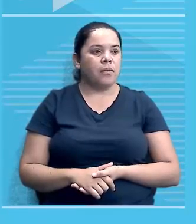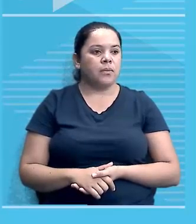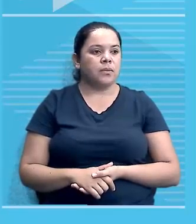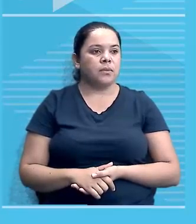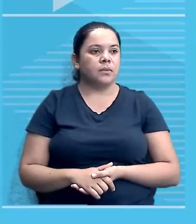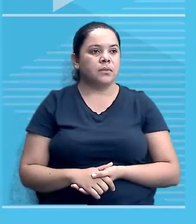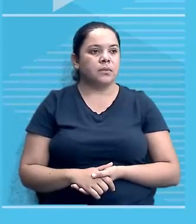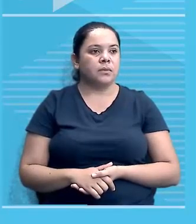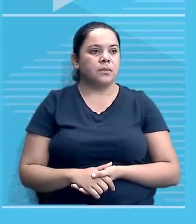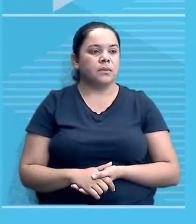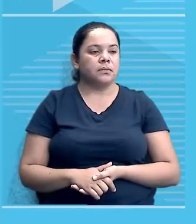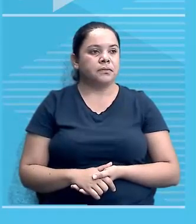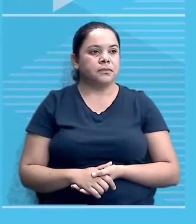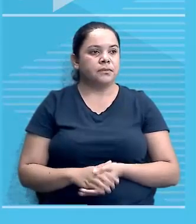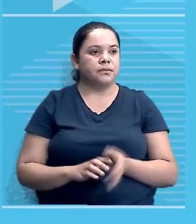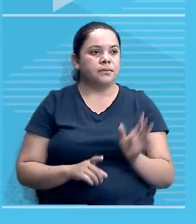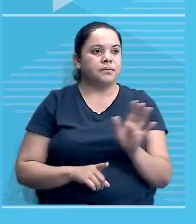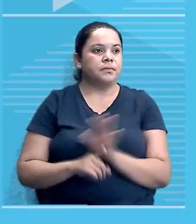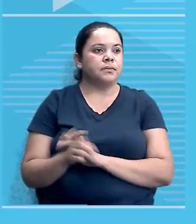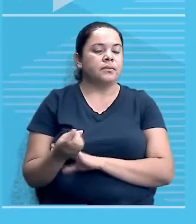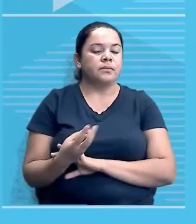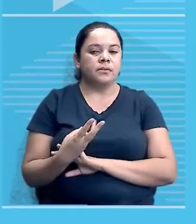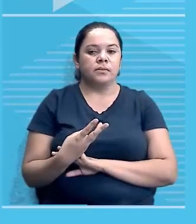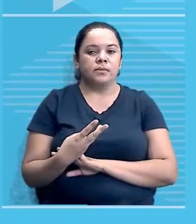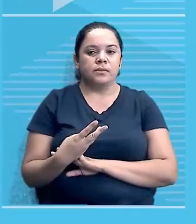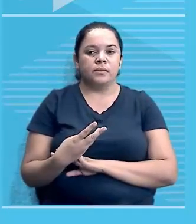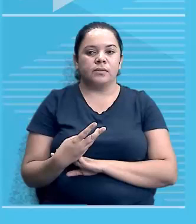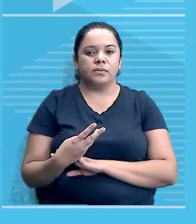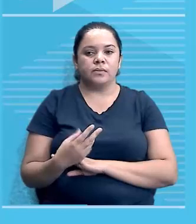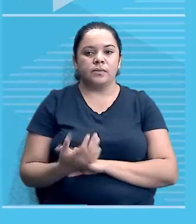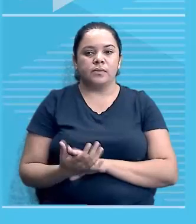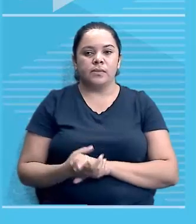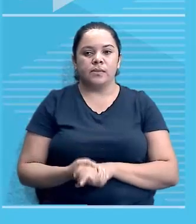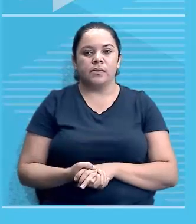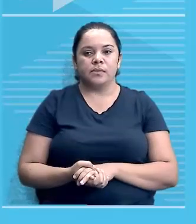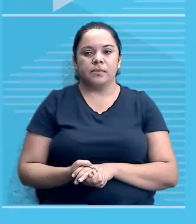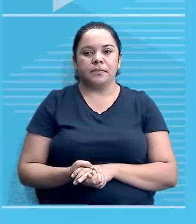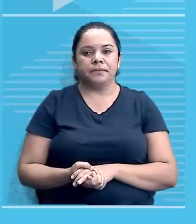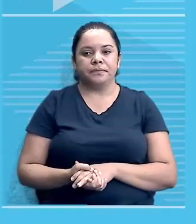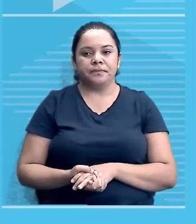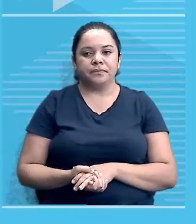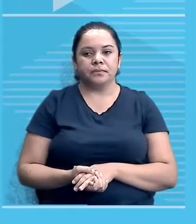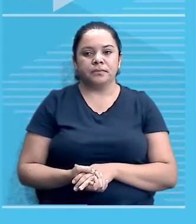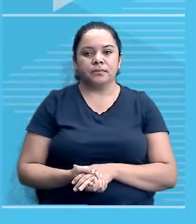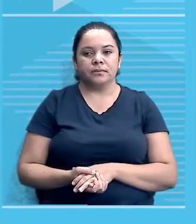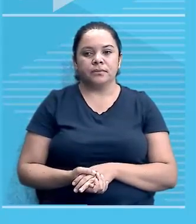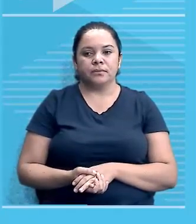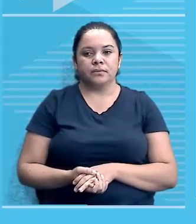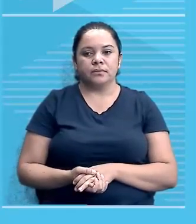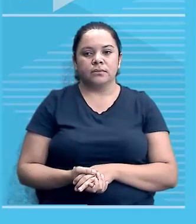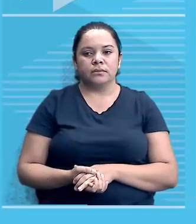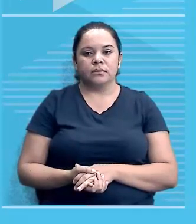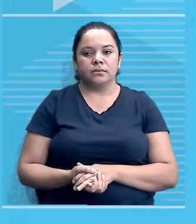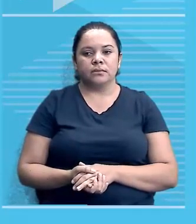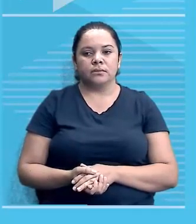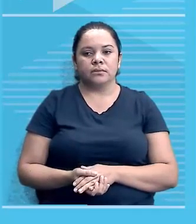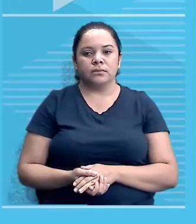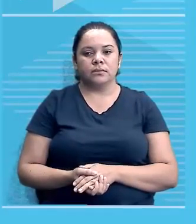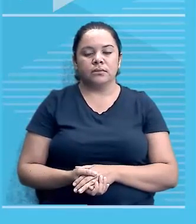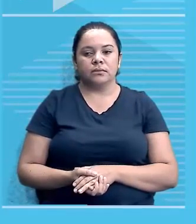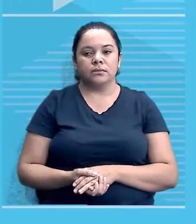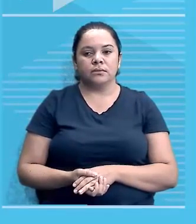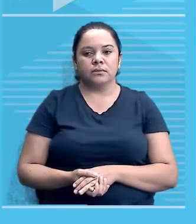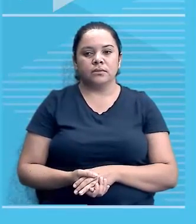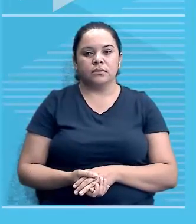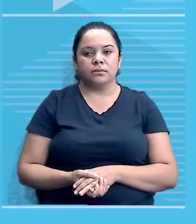pede? Assinale a alternativa correta a respeito da expansão imperialista na Ásia e na África na segunda